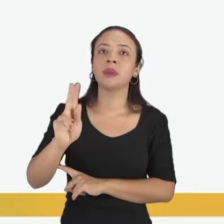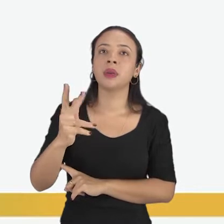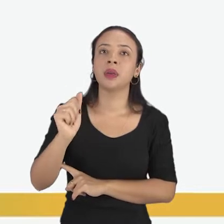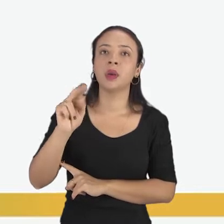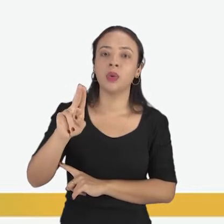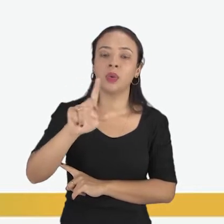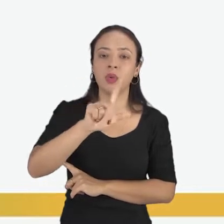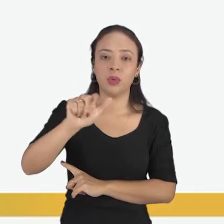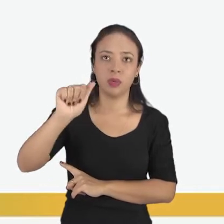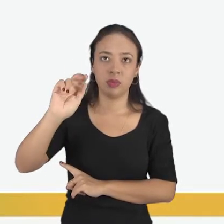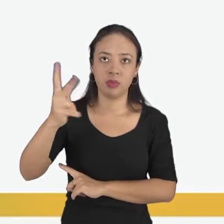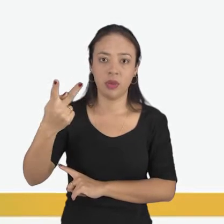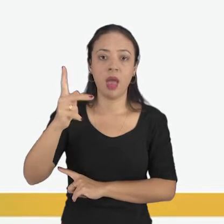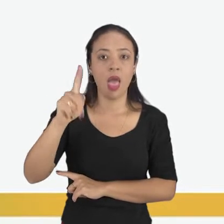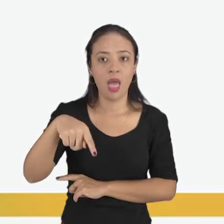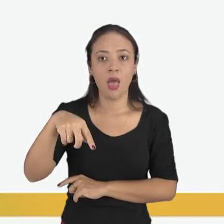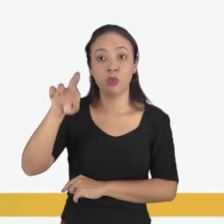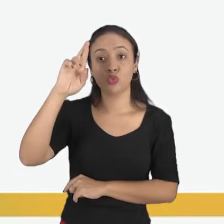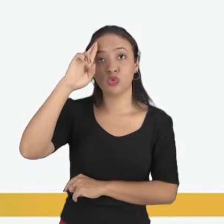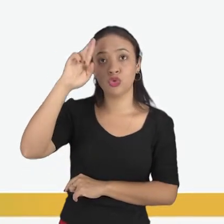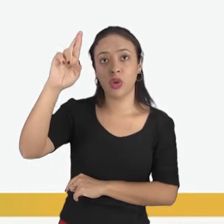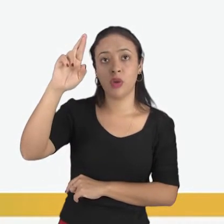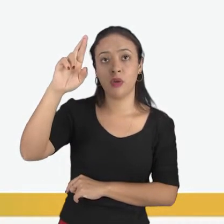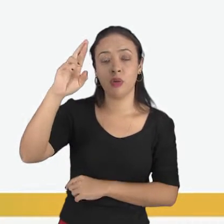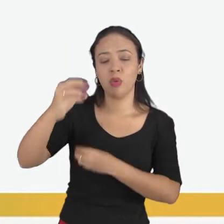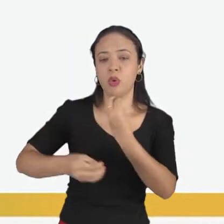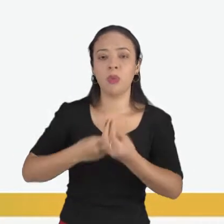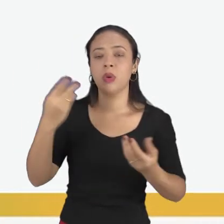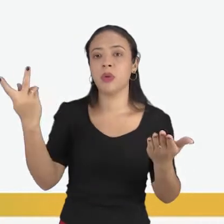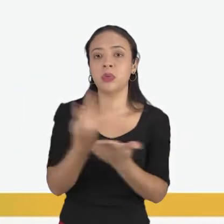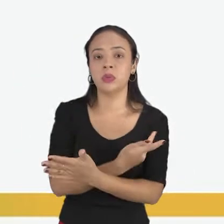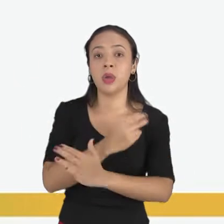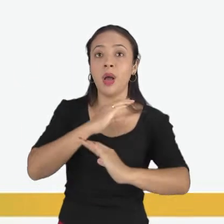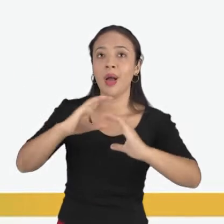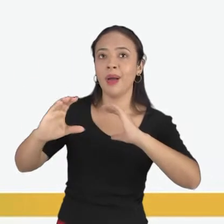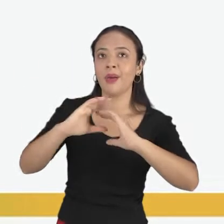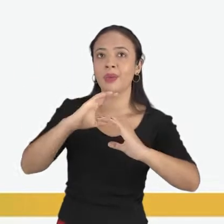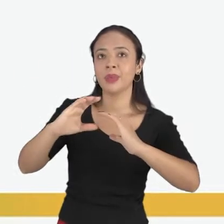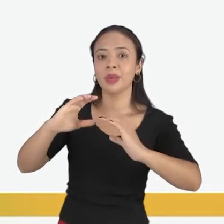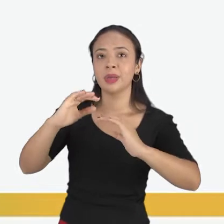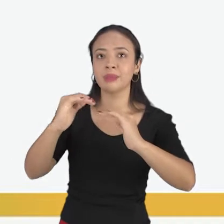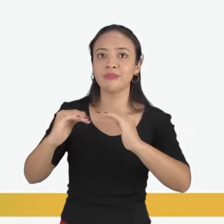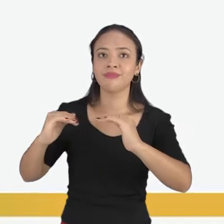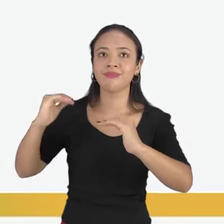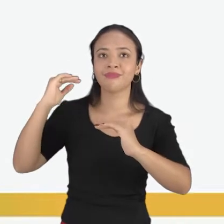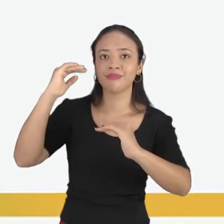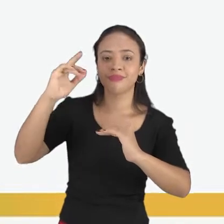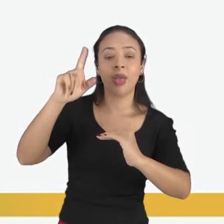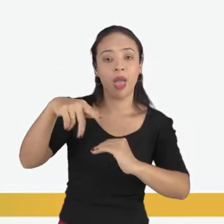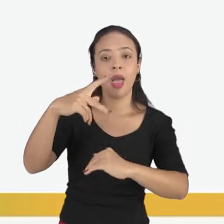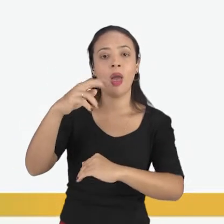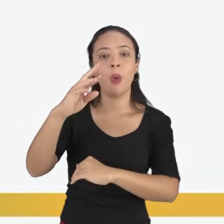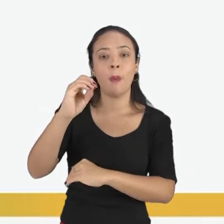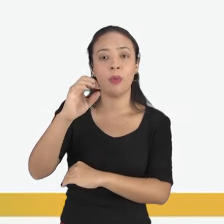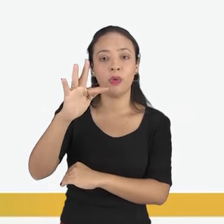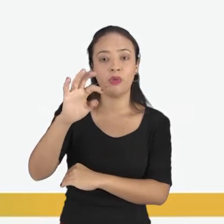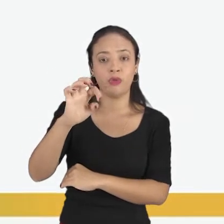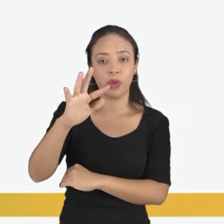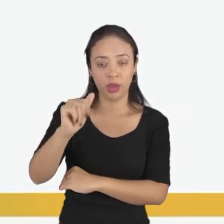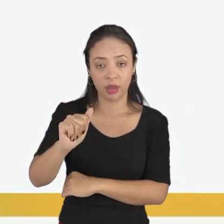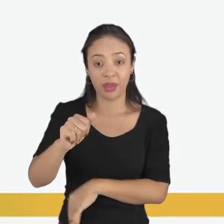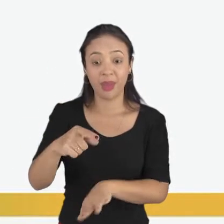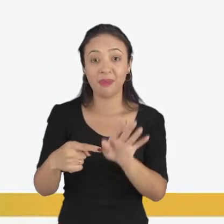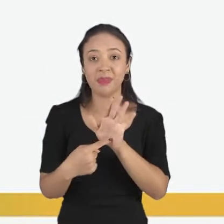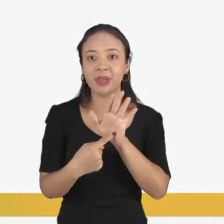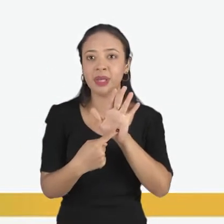Como é a comunicação com o transcendente dentro dessa concepção? Ele é um profeta que trouxe revelações,